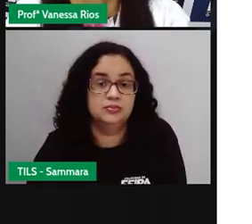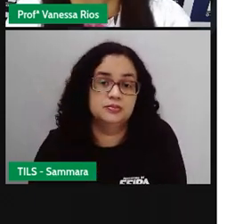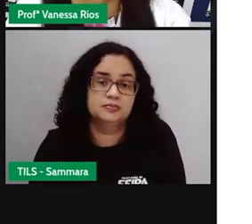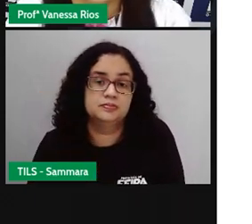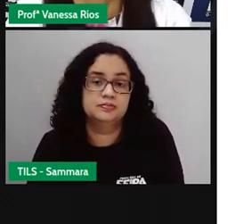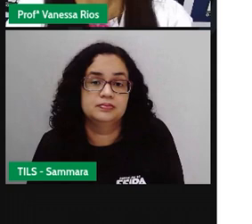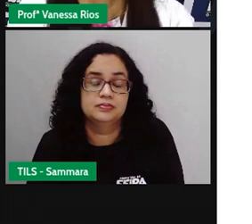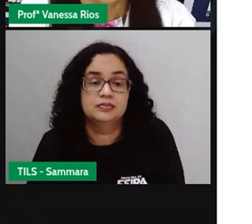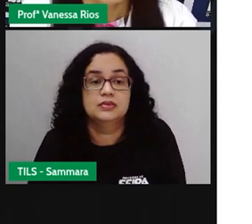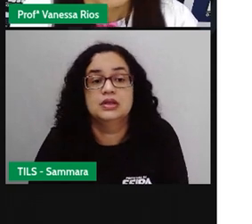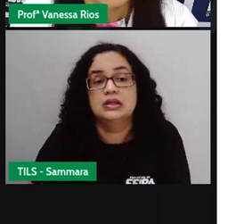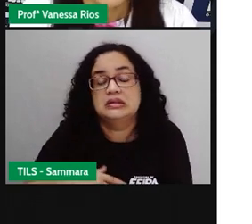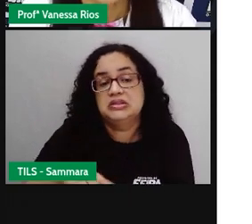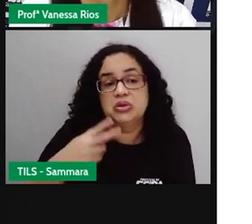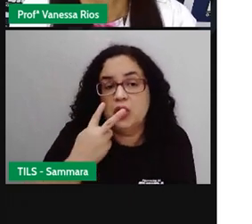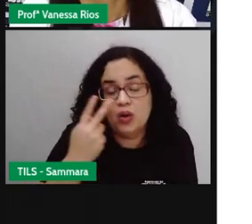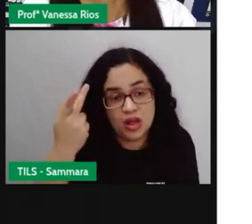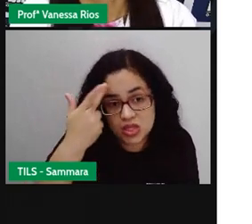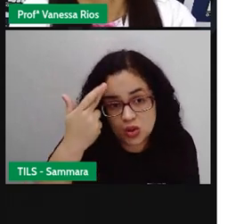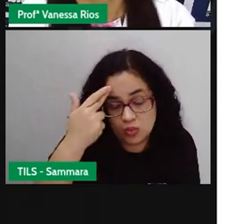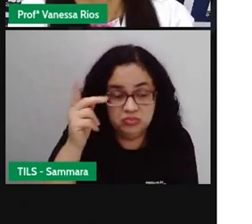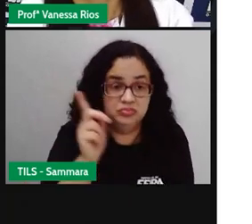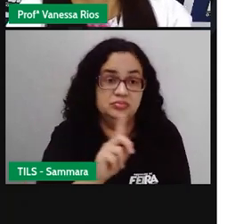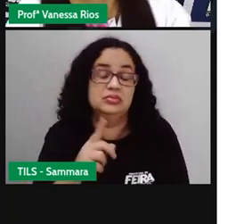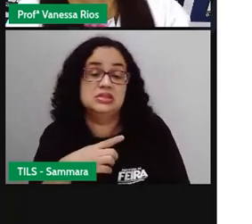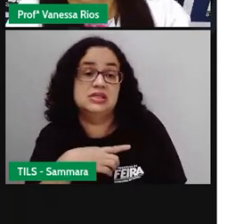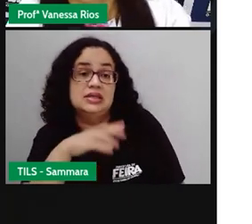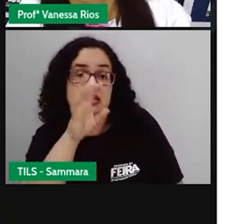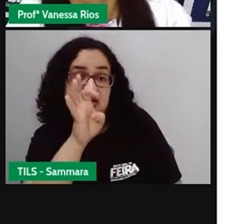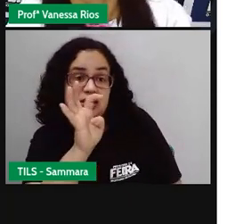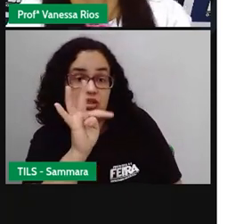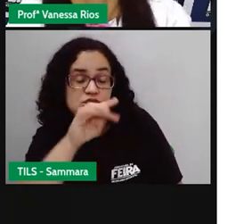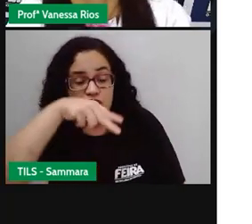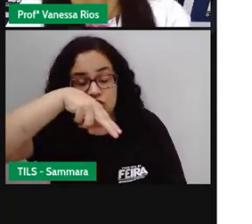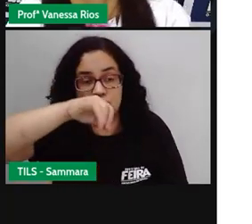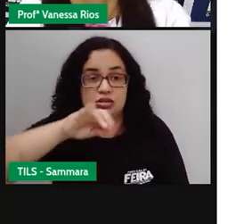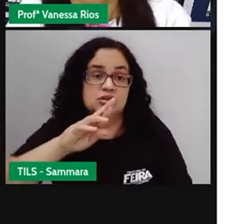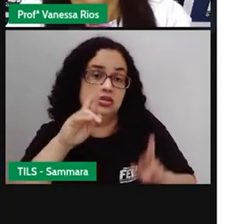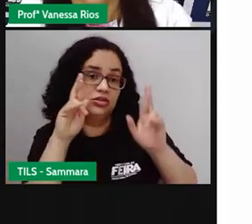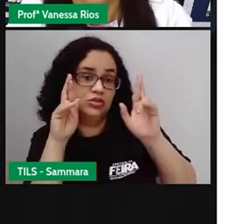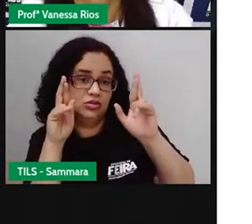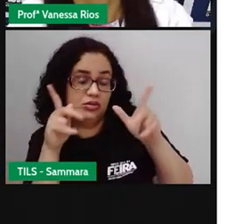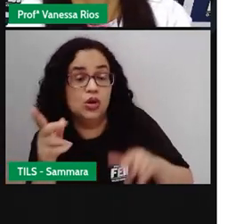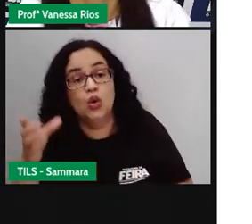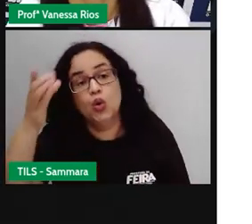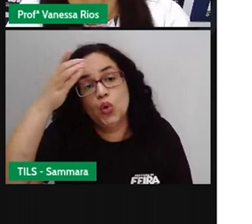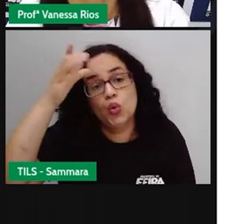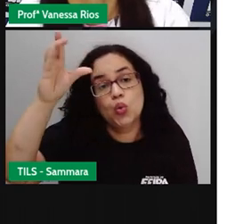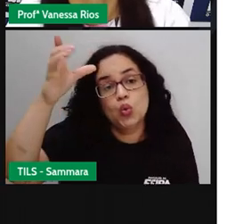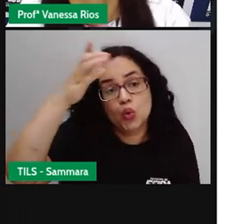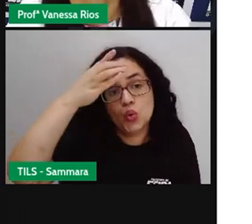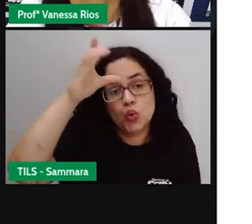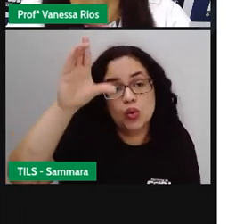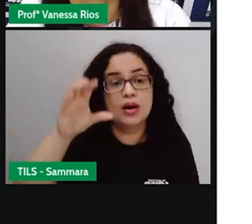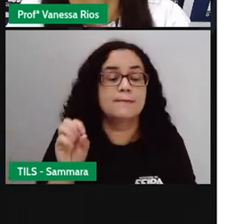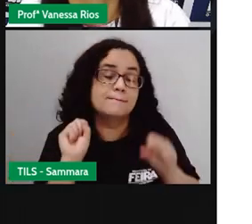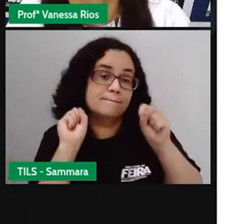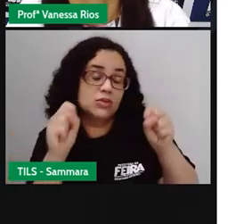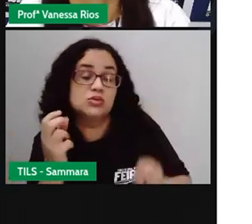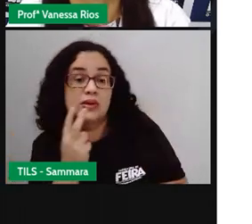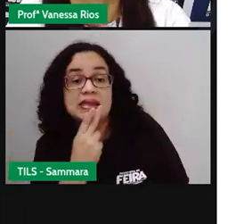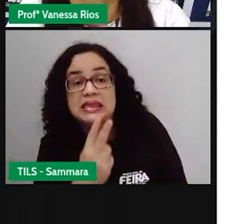algo em comum. Mas aí possuem etnias diferentes porque possuem culturas, possuem